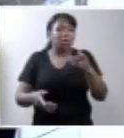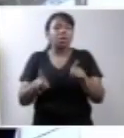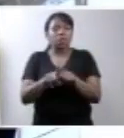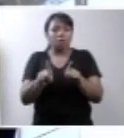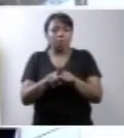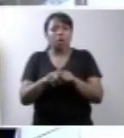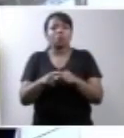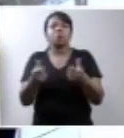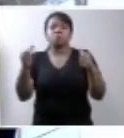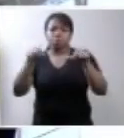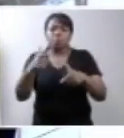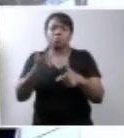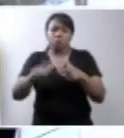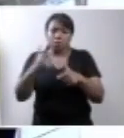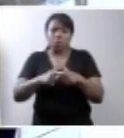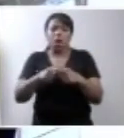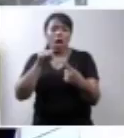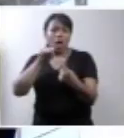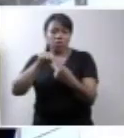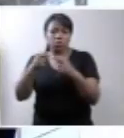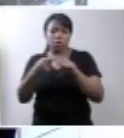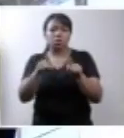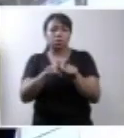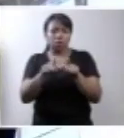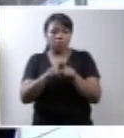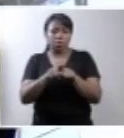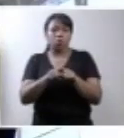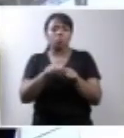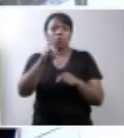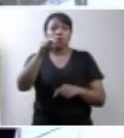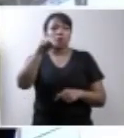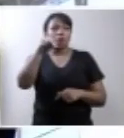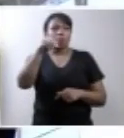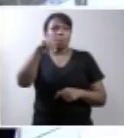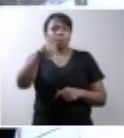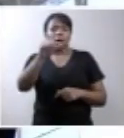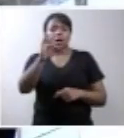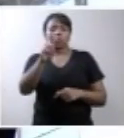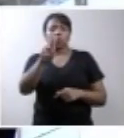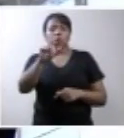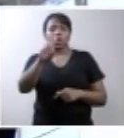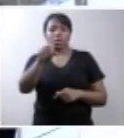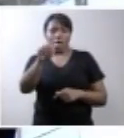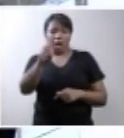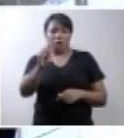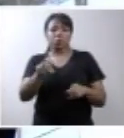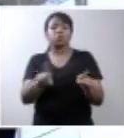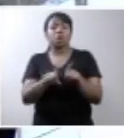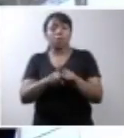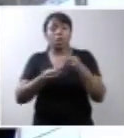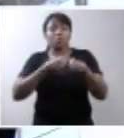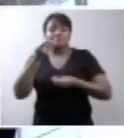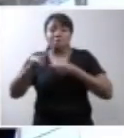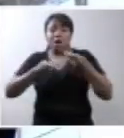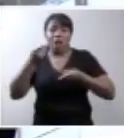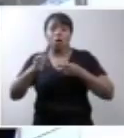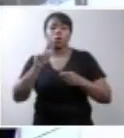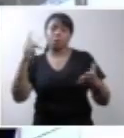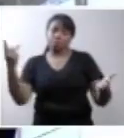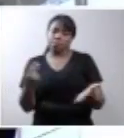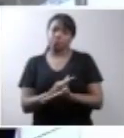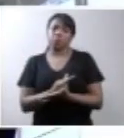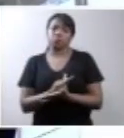necrotizante e complicações frequentes associadas à prematuridade. Agora, além de dizer que pode